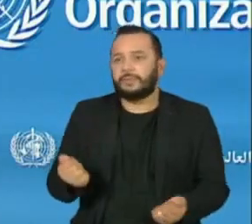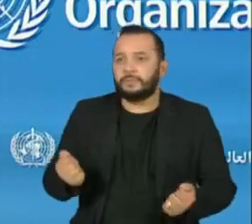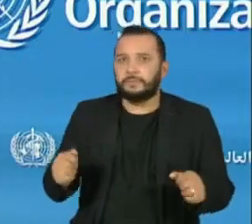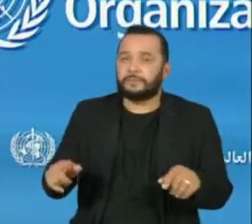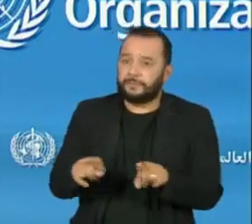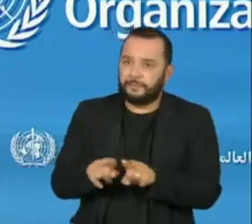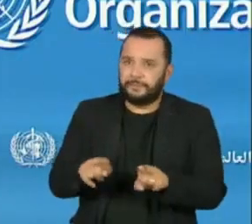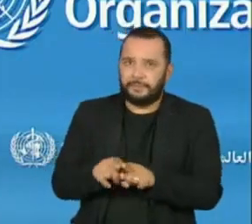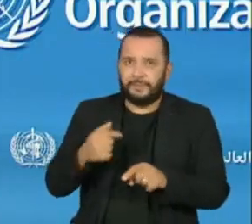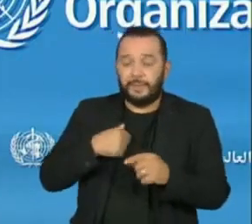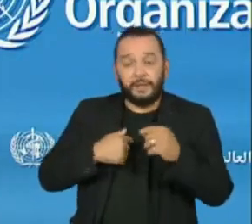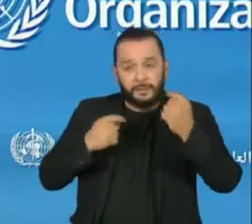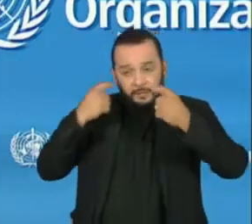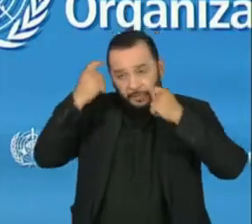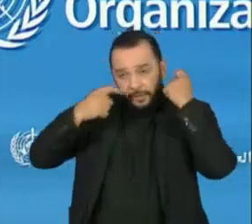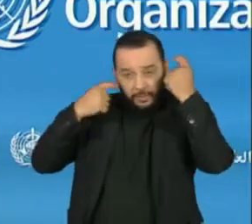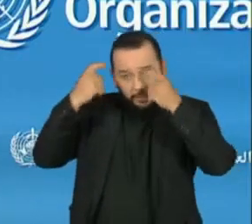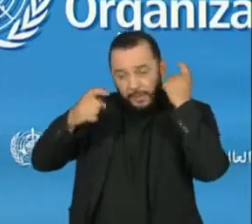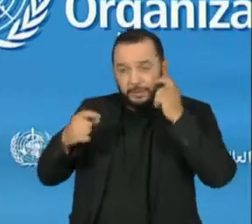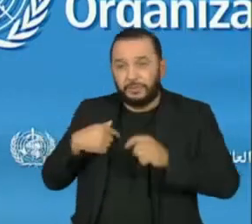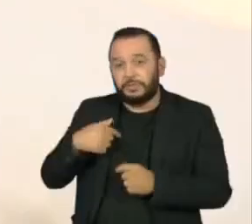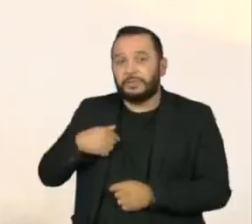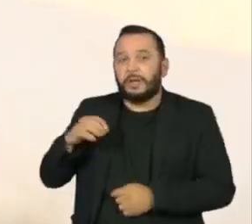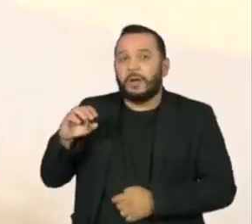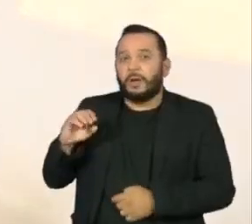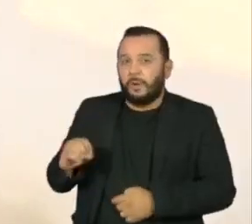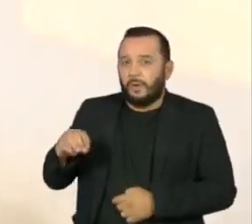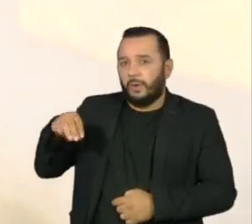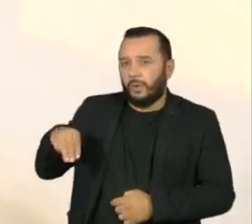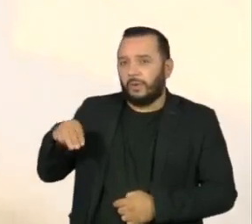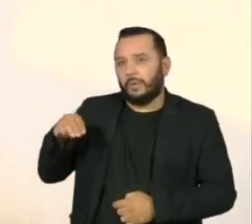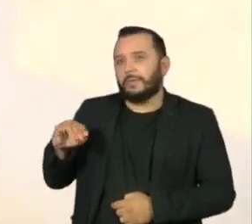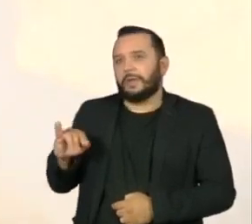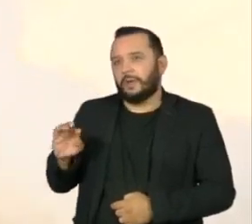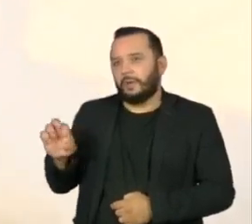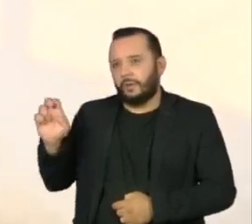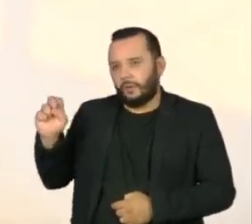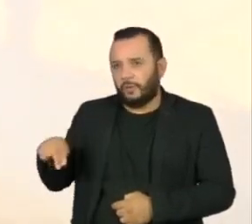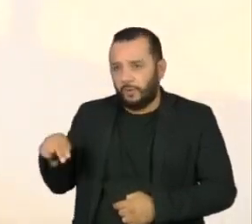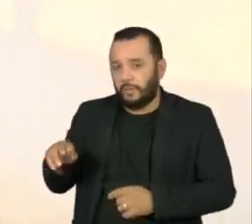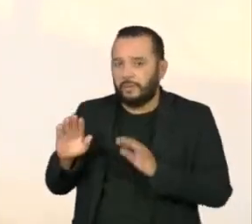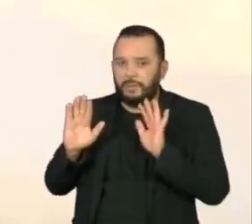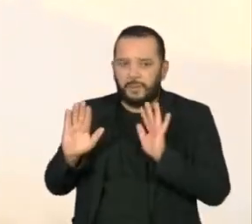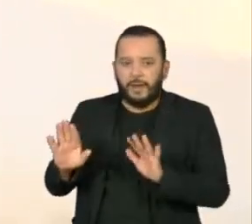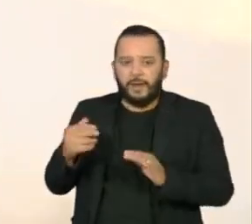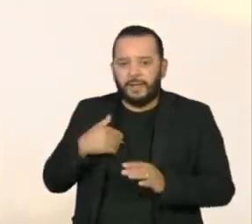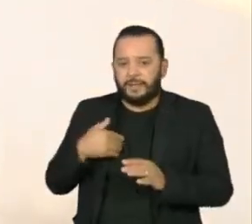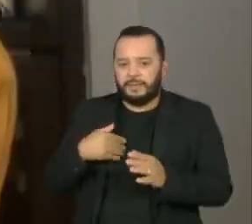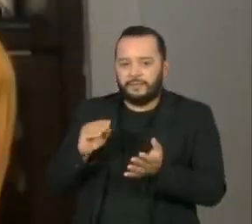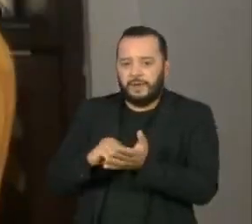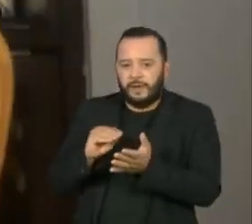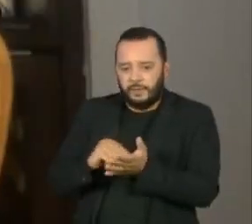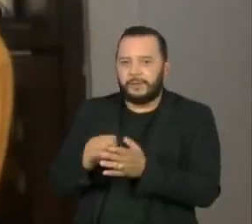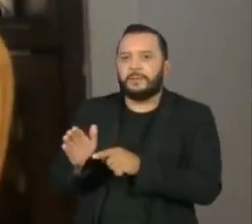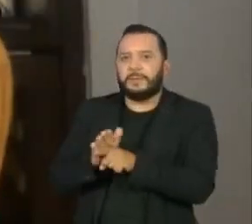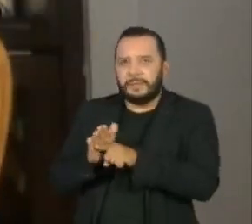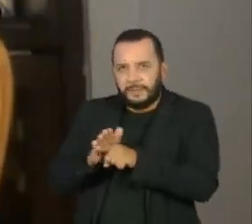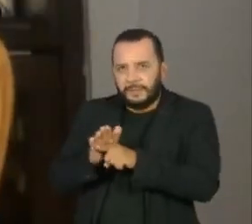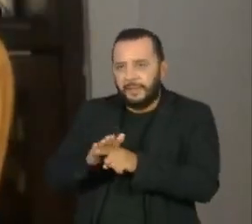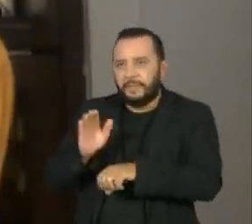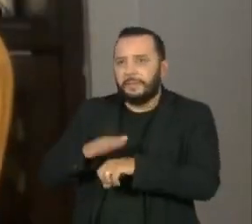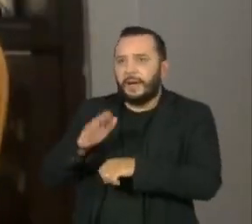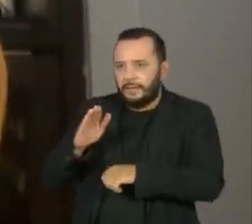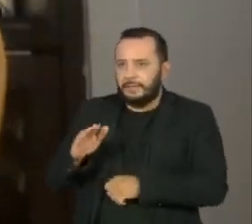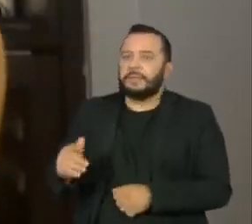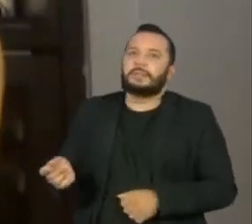sido classificada como preocupante pela Organização Mundial da Saúde, a Ômicron ainda está sendo pesquisada. É uma variante